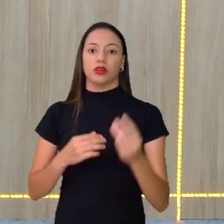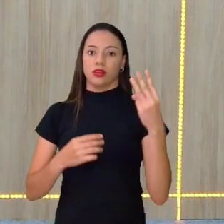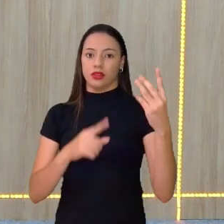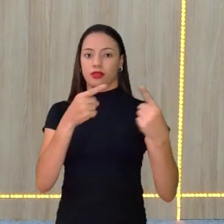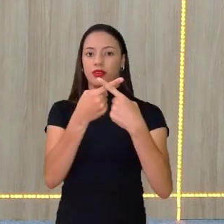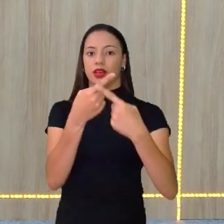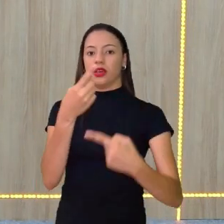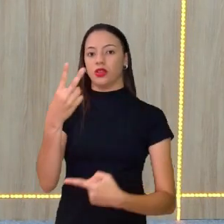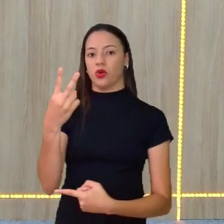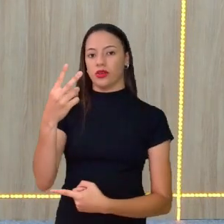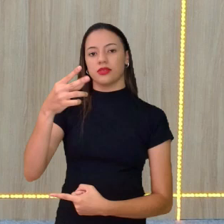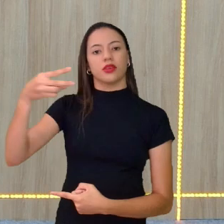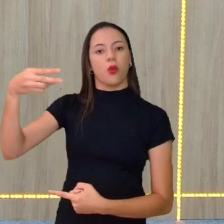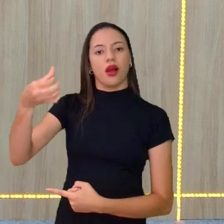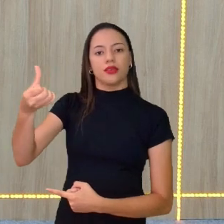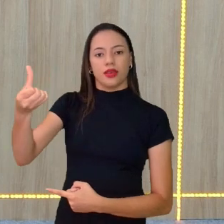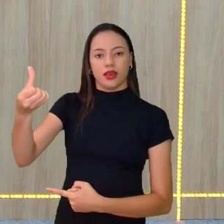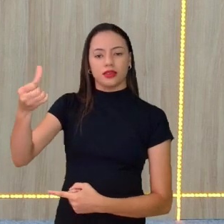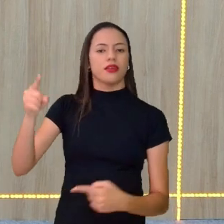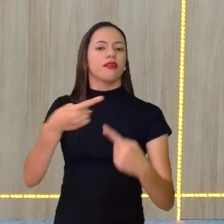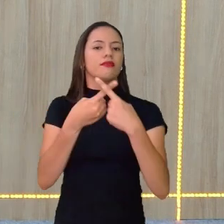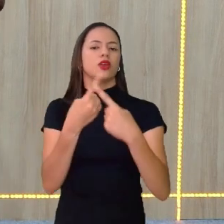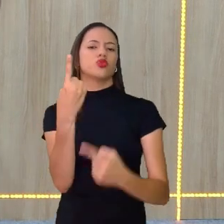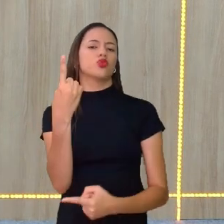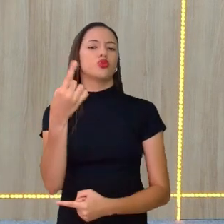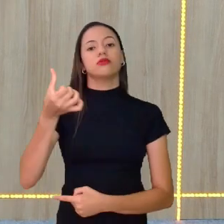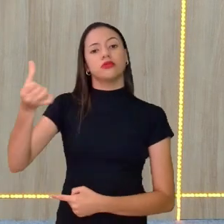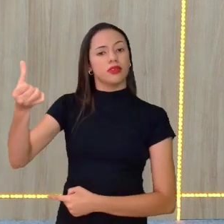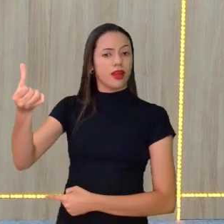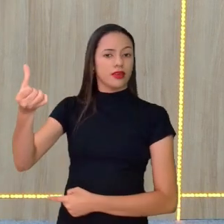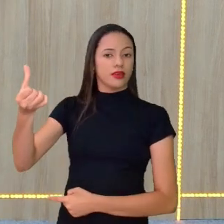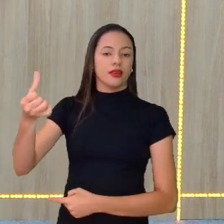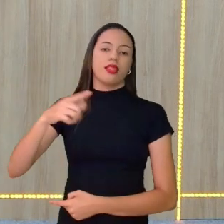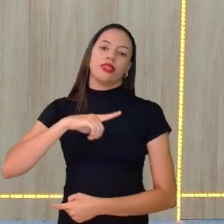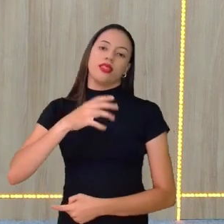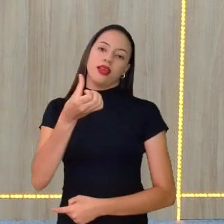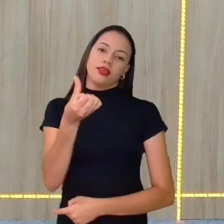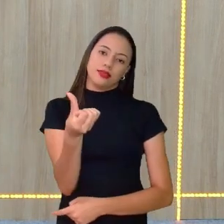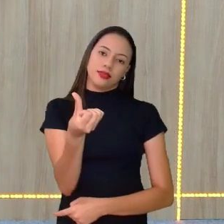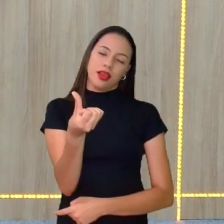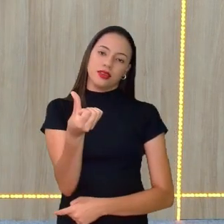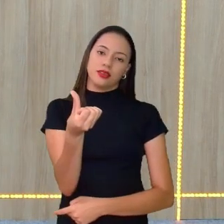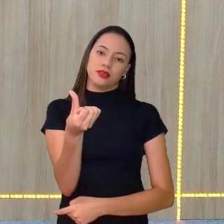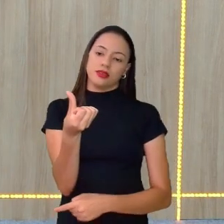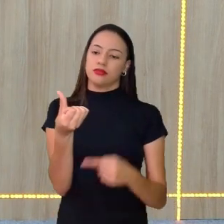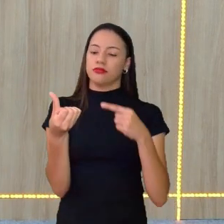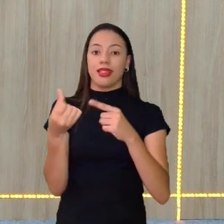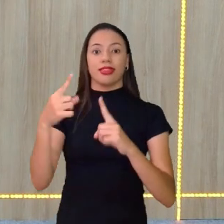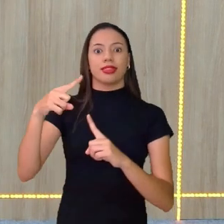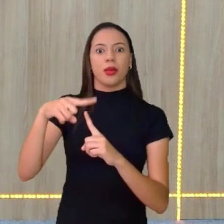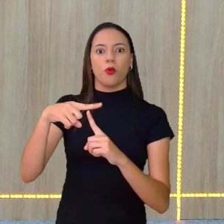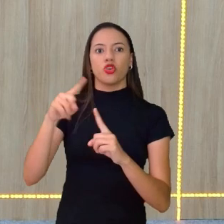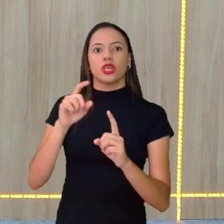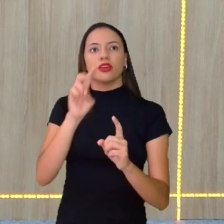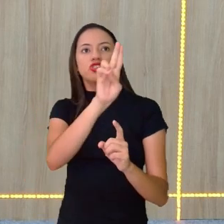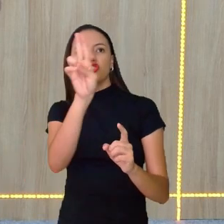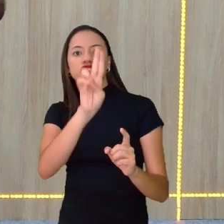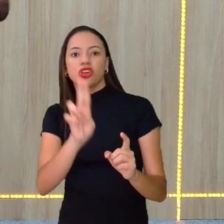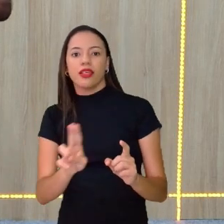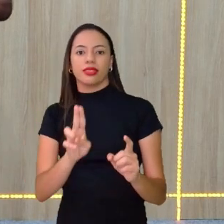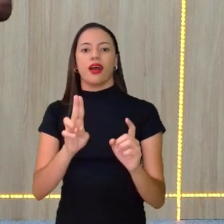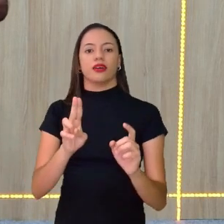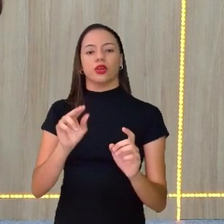Vai dar seis. Vezes um, seis. Então, vai dar seis. Eu tenho seis maneiras de escrever ANIM. E aí, fica fácil